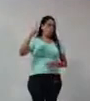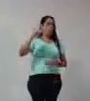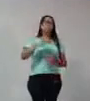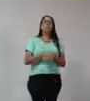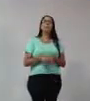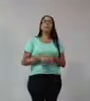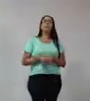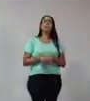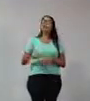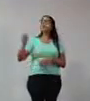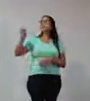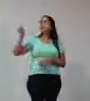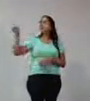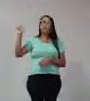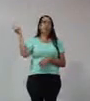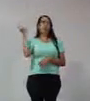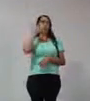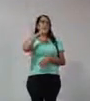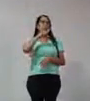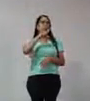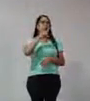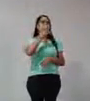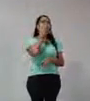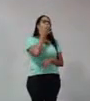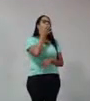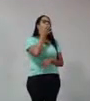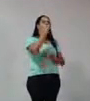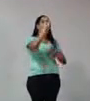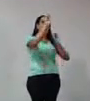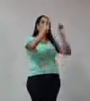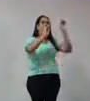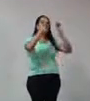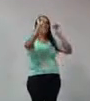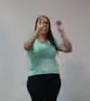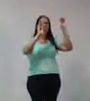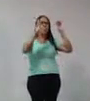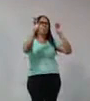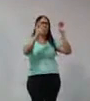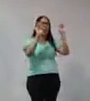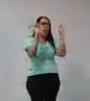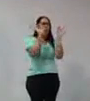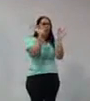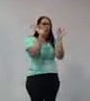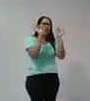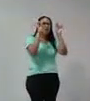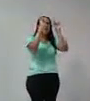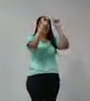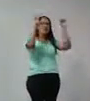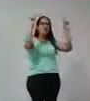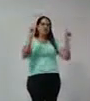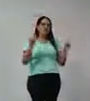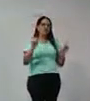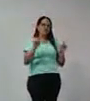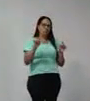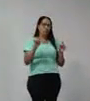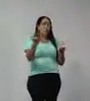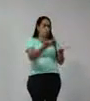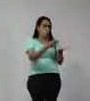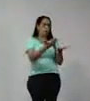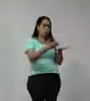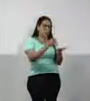a... Ilustrar, coloriu, diagramou, fez toda a organização do livro.